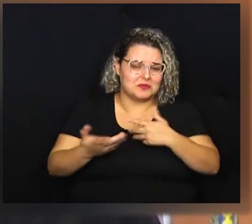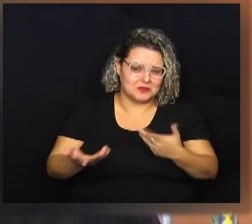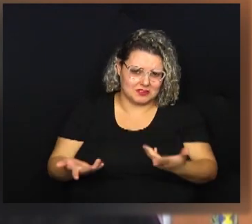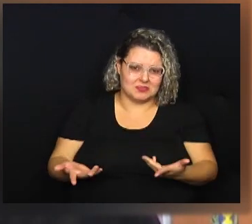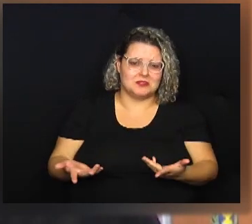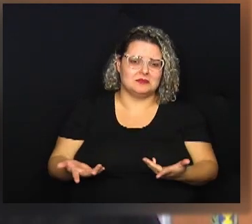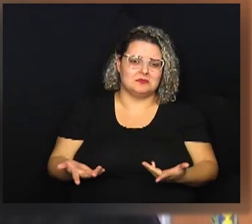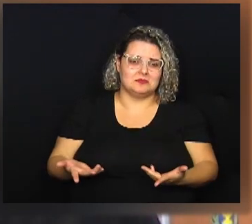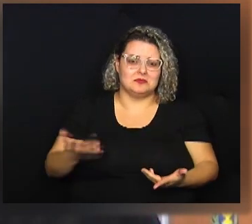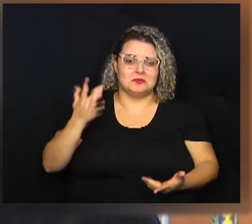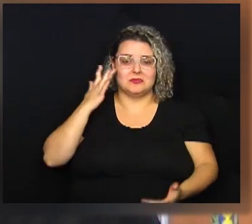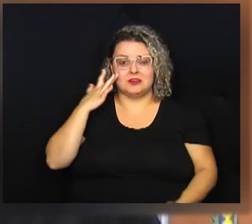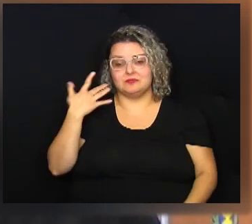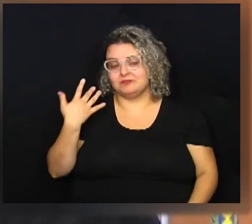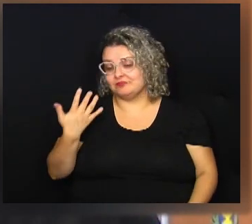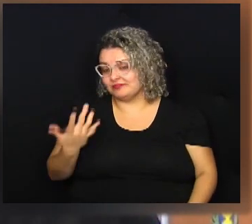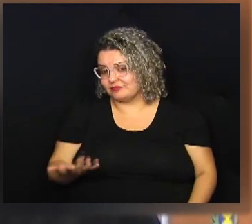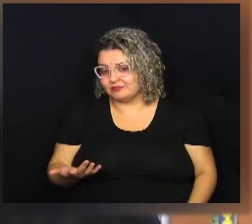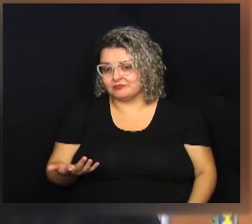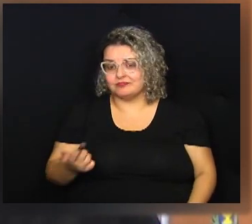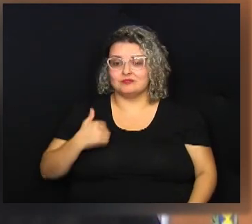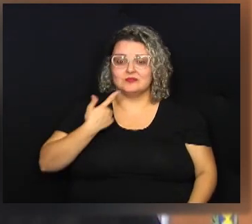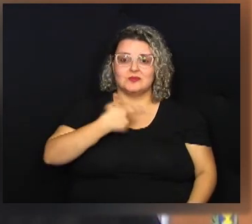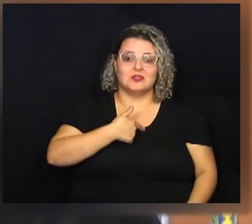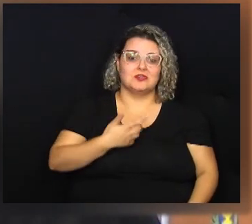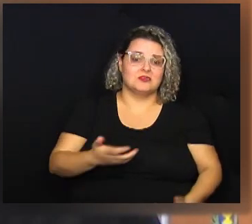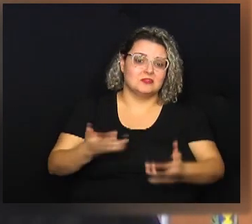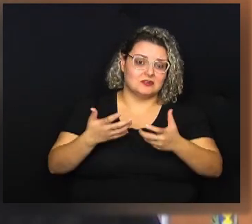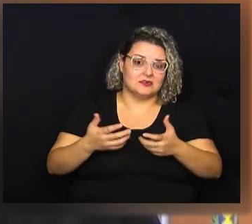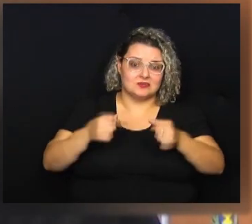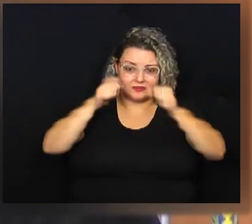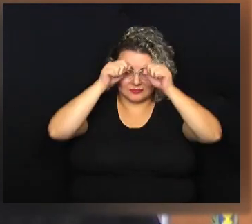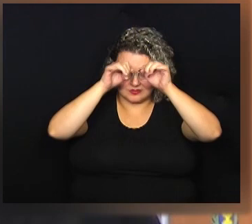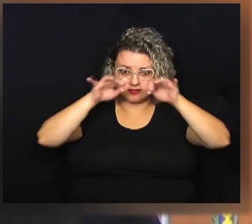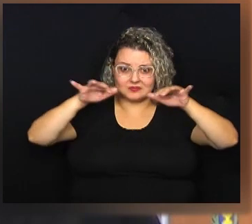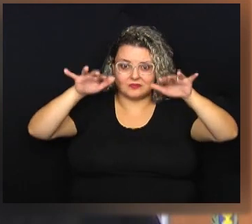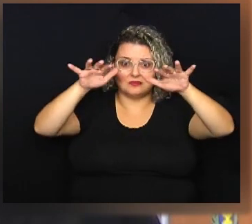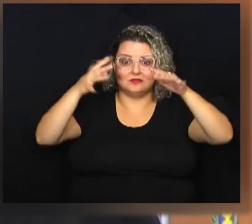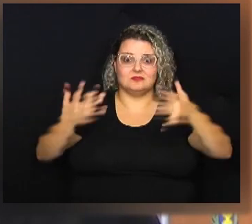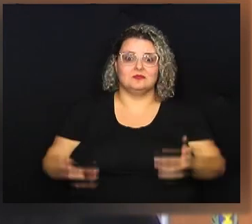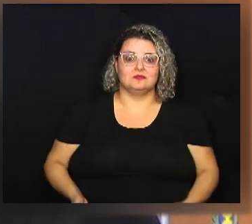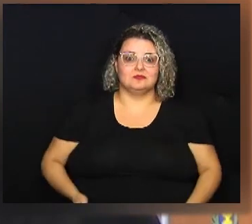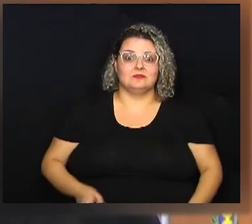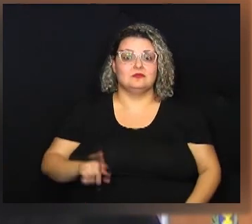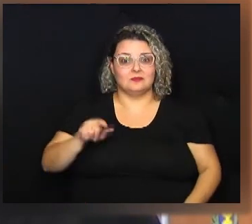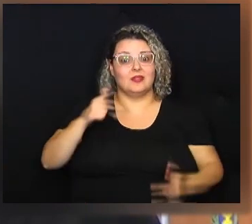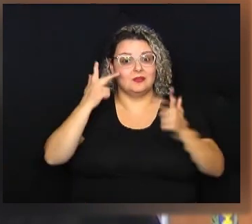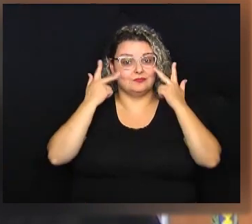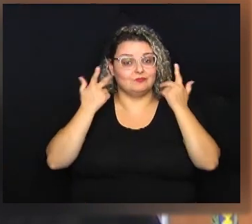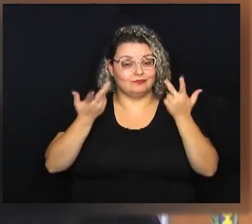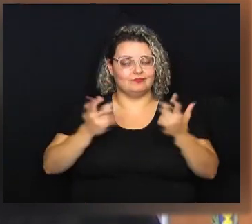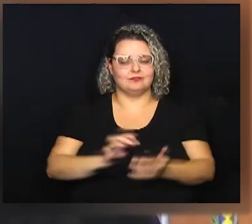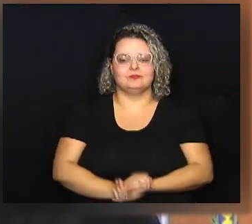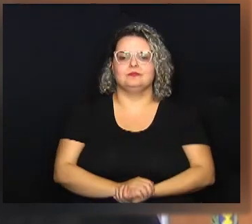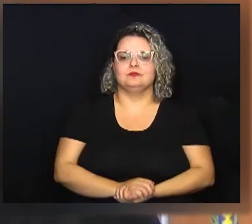difícil que eu não sei se nós gostaríamos que os autistas fossem normais.